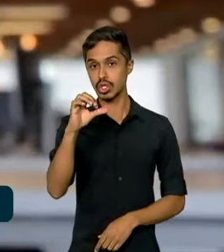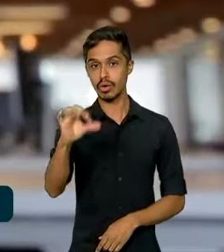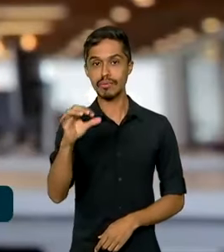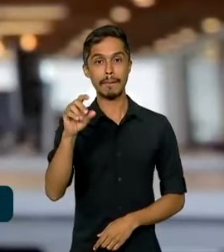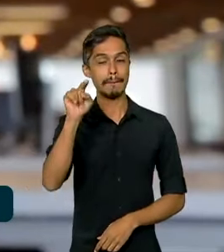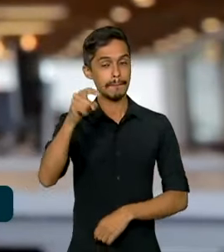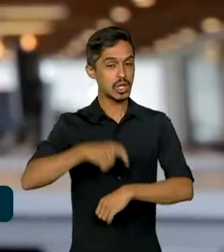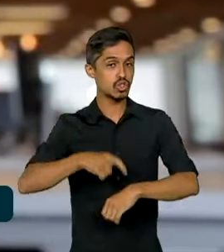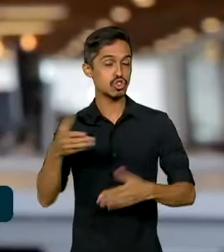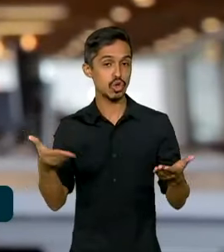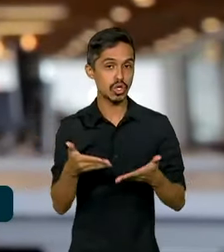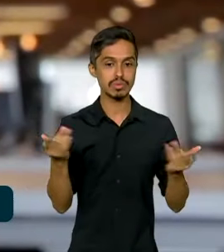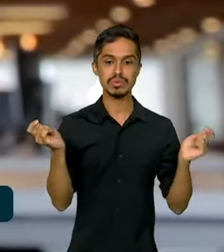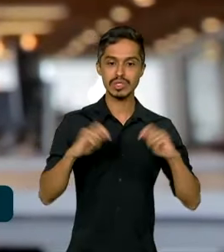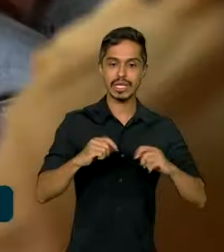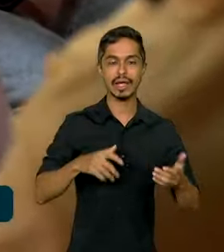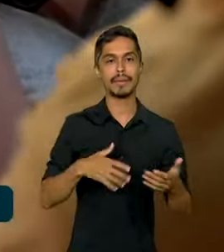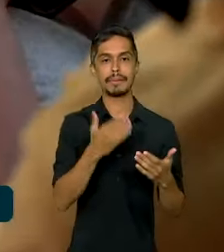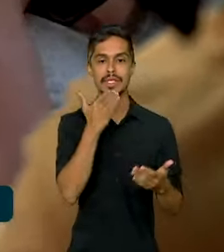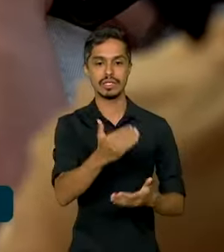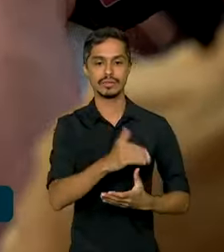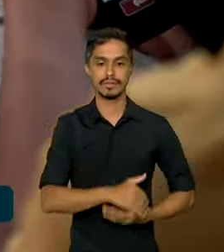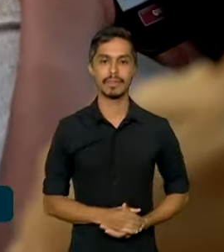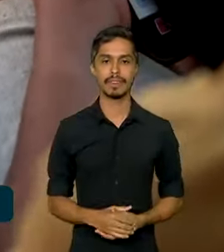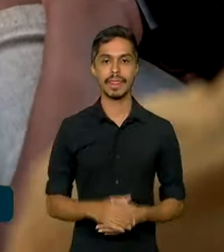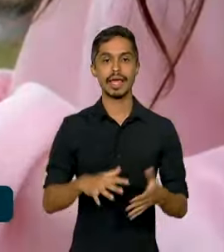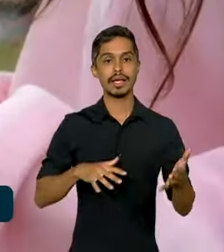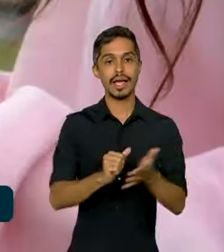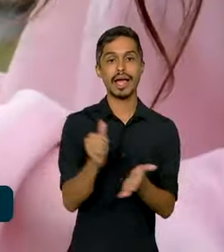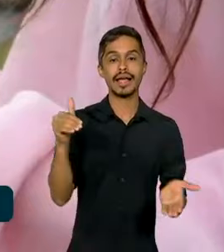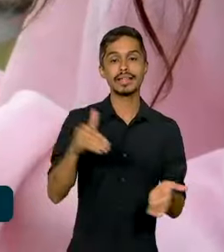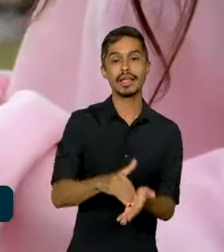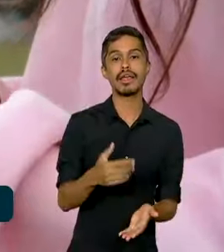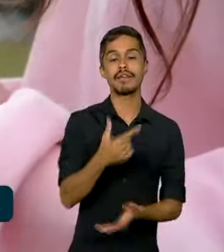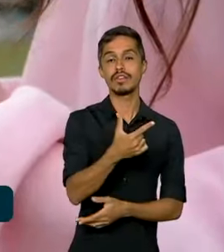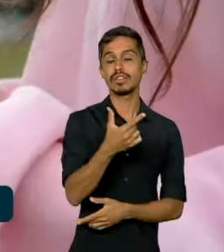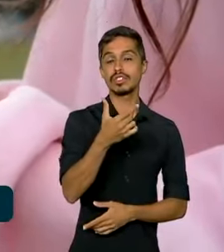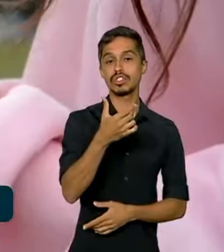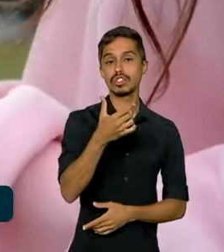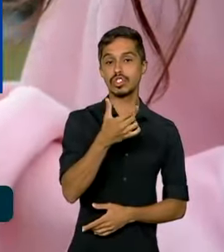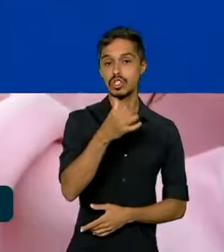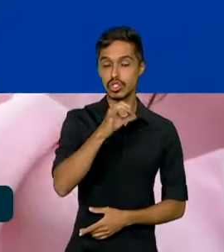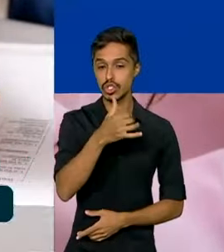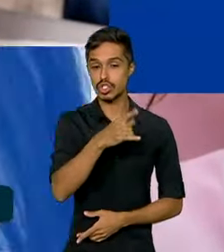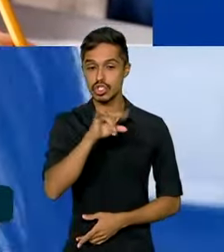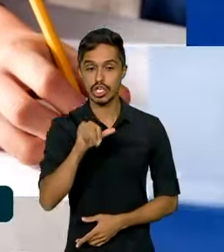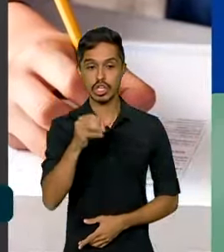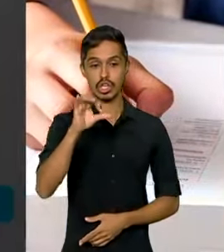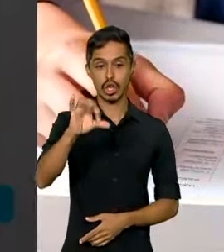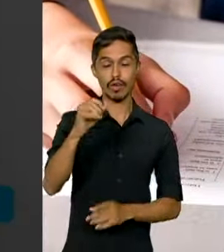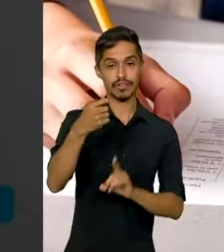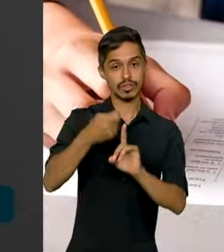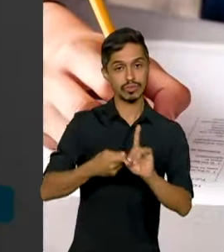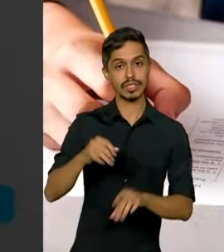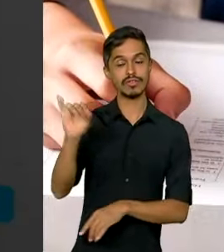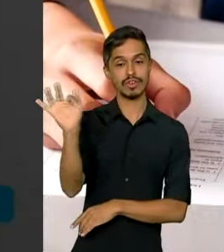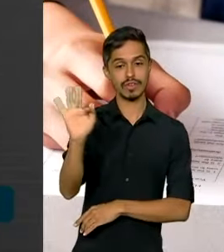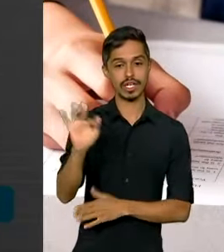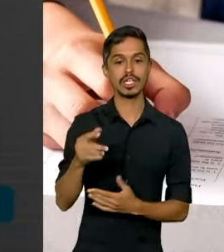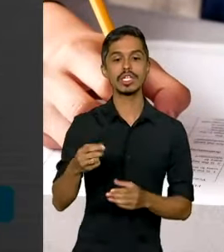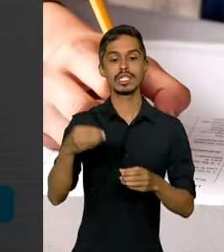solicitação. As inscrições seguem abertas até o dia 9 de fevereiro no portal gov.br.